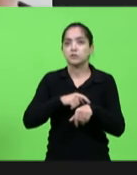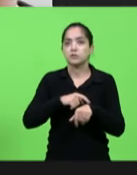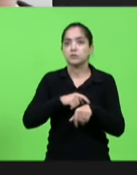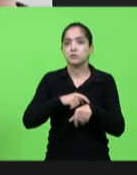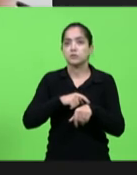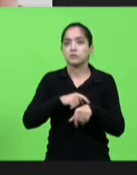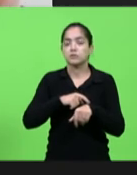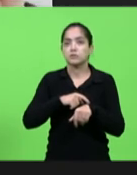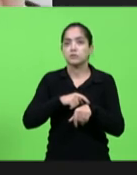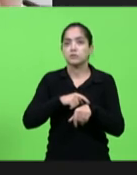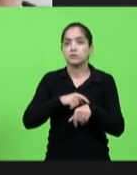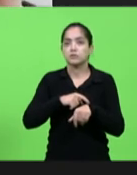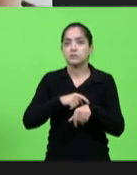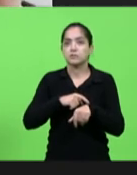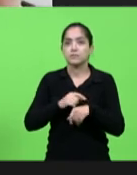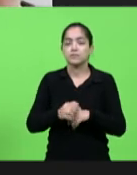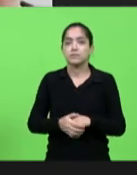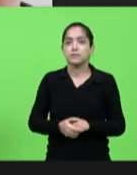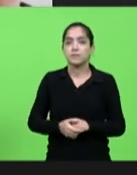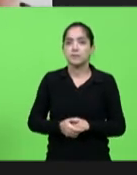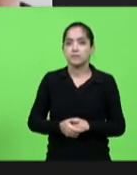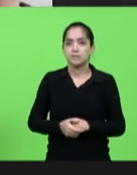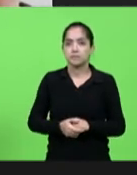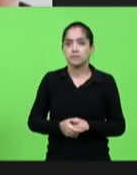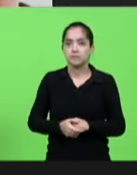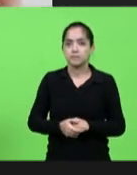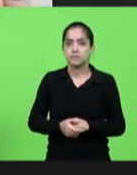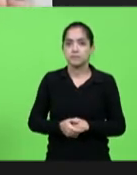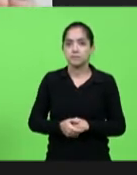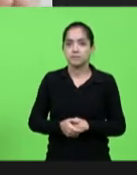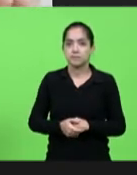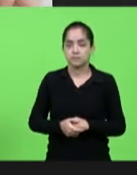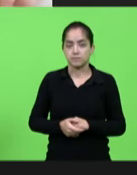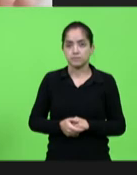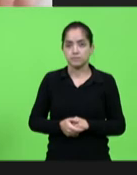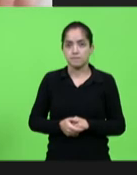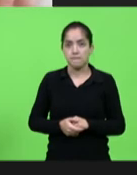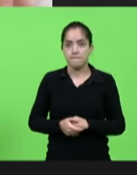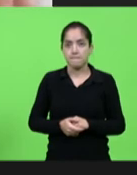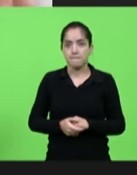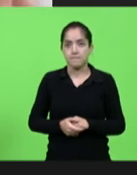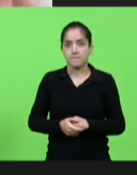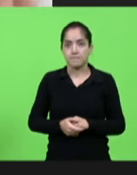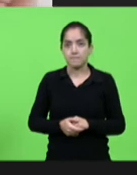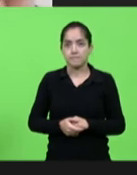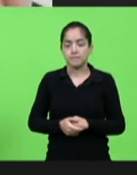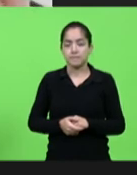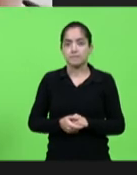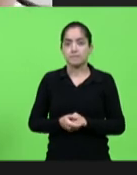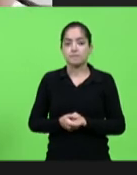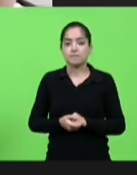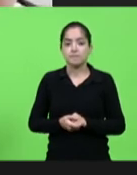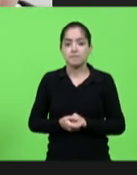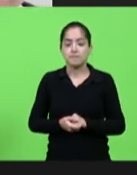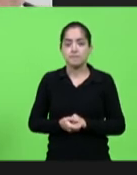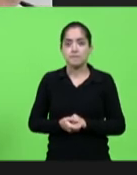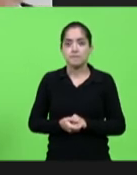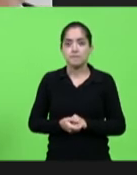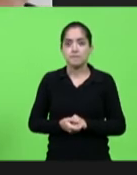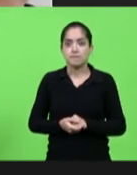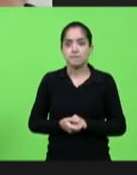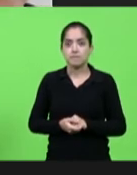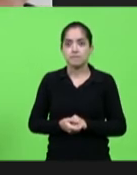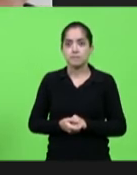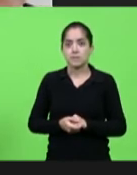espera aí vocês estão ouvindo não? sim estamos ouvindo pode continuar vocês estão me ouvindo? sim